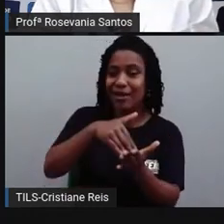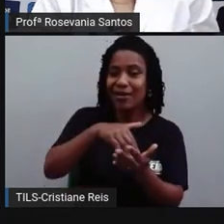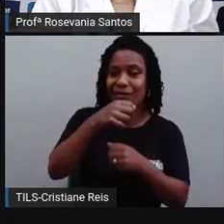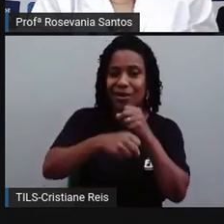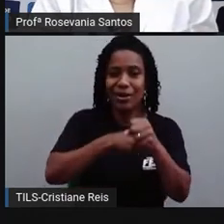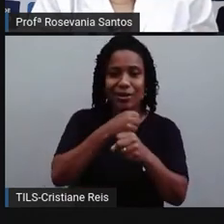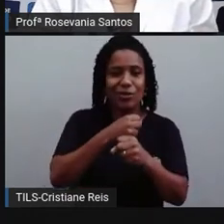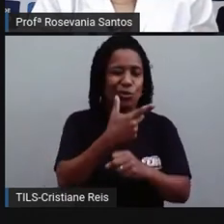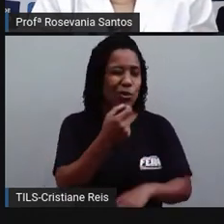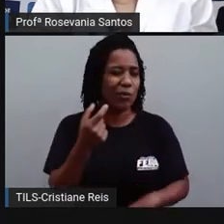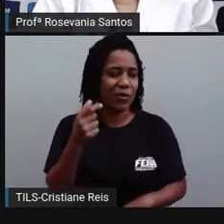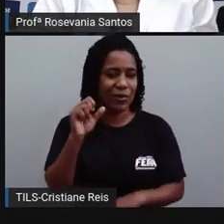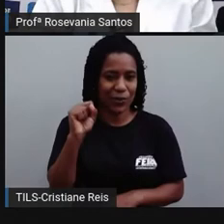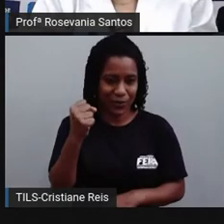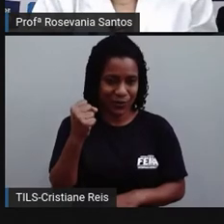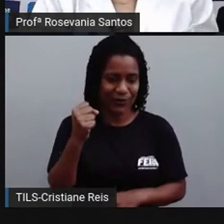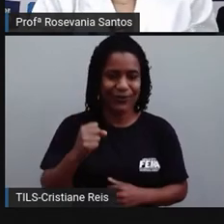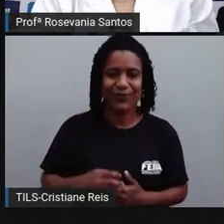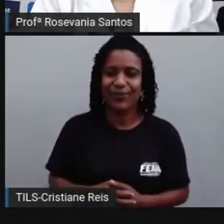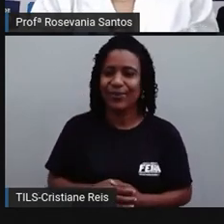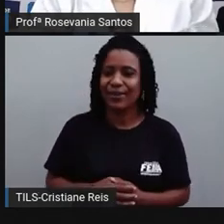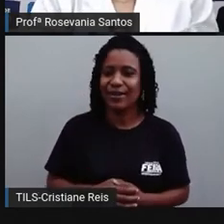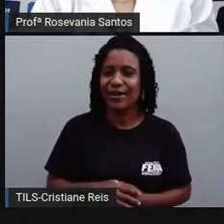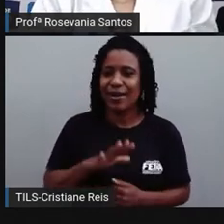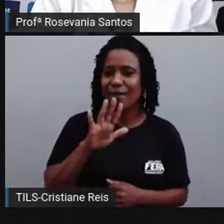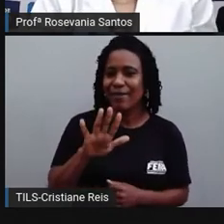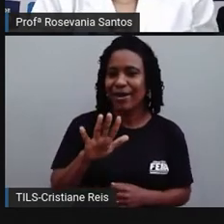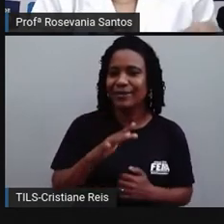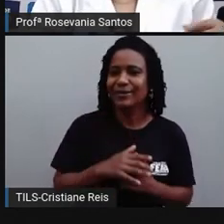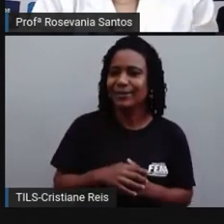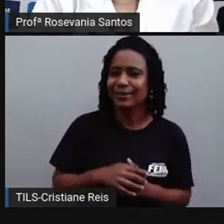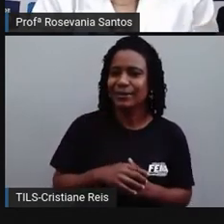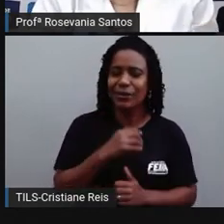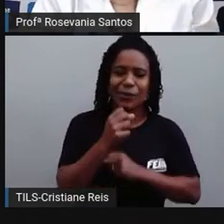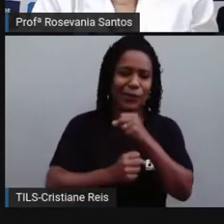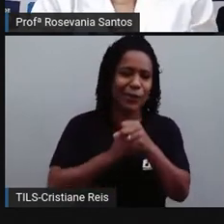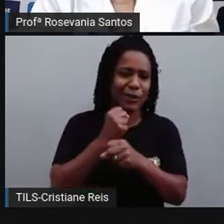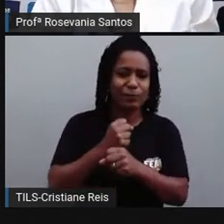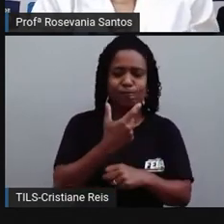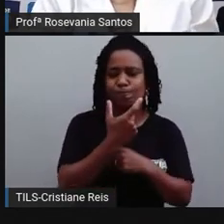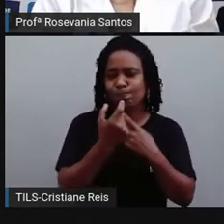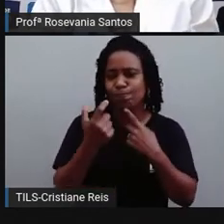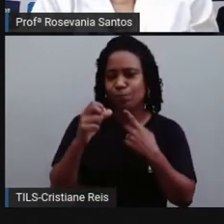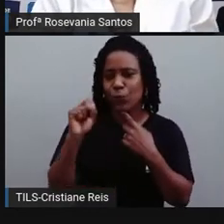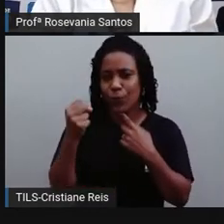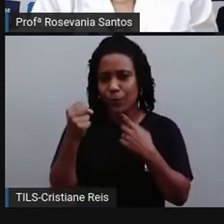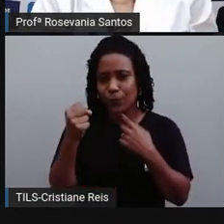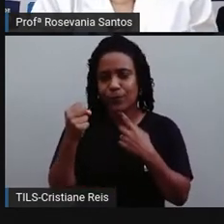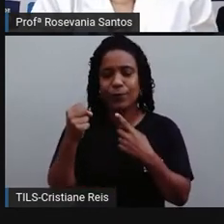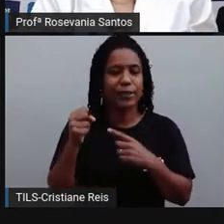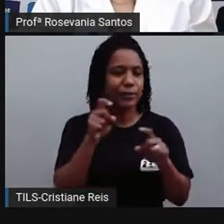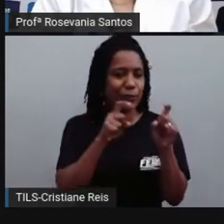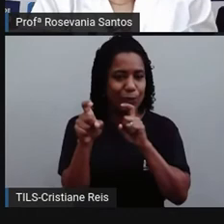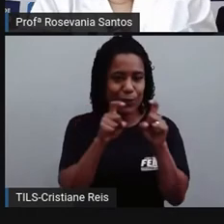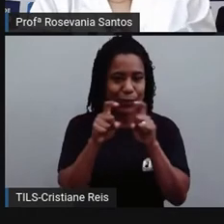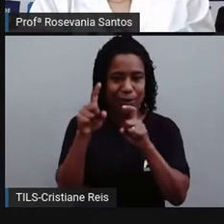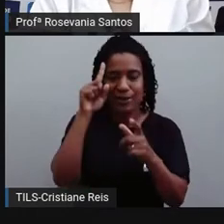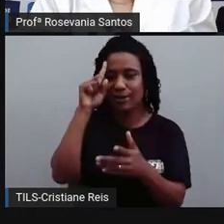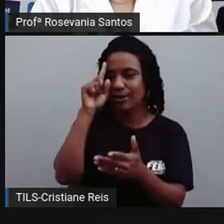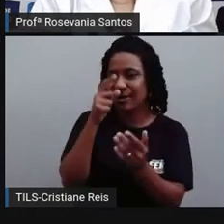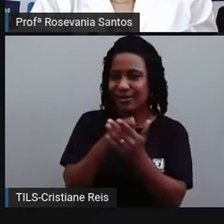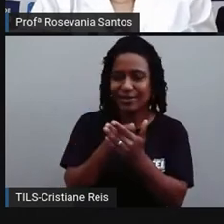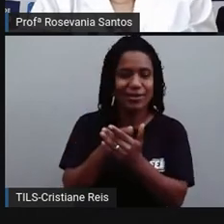Quando chegou lá em 2008, resolveu-se assim do nada e mudou, e nós passamos a ter